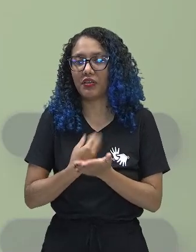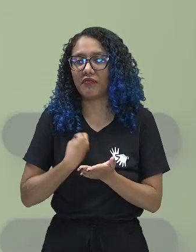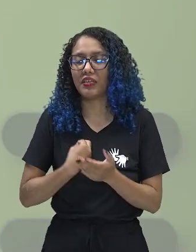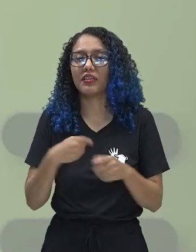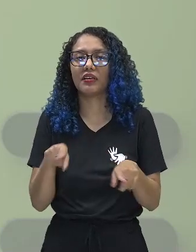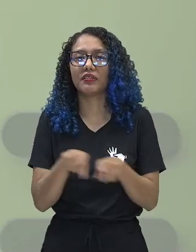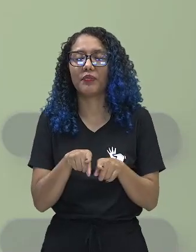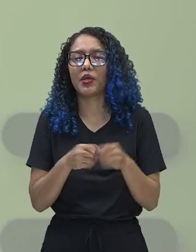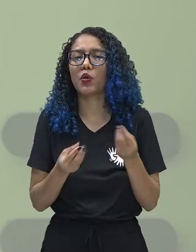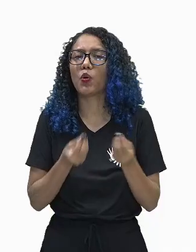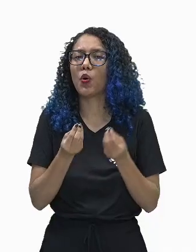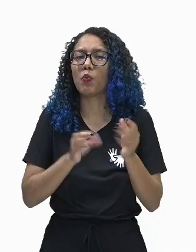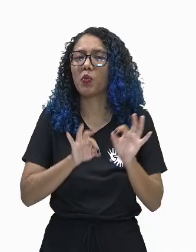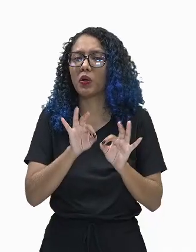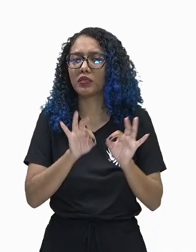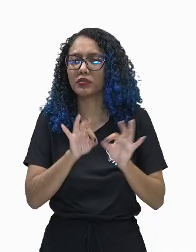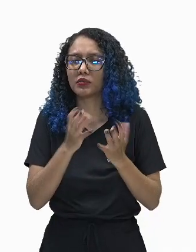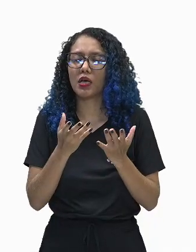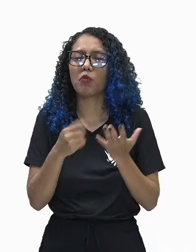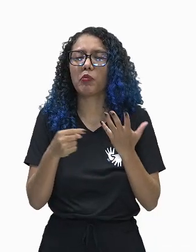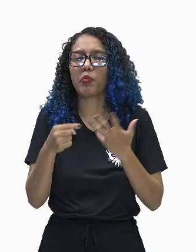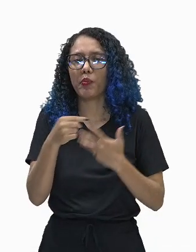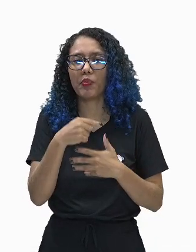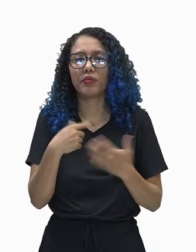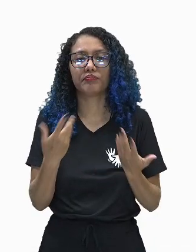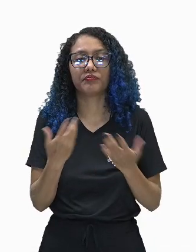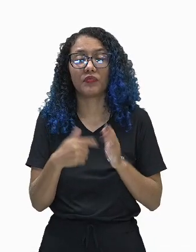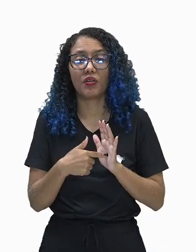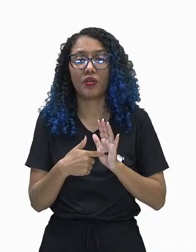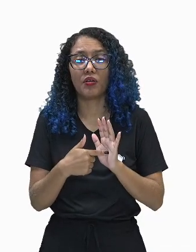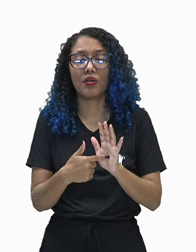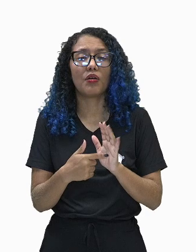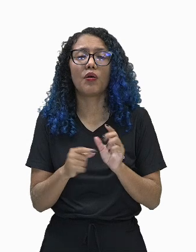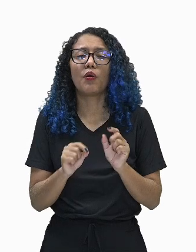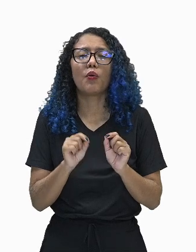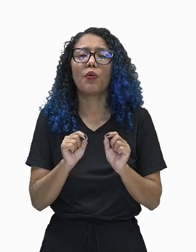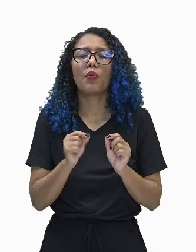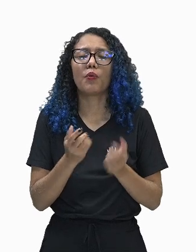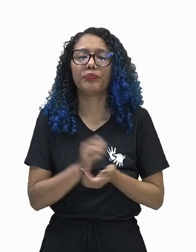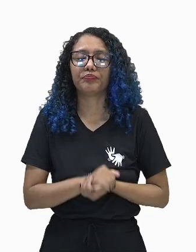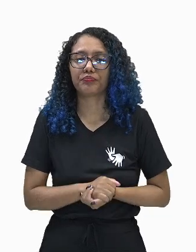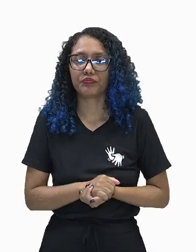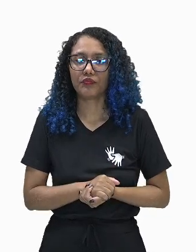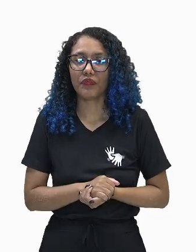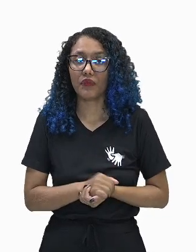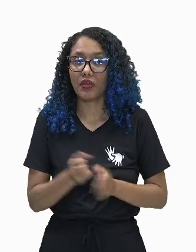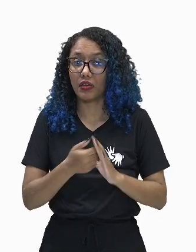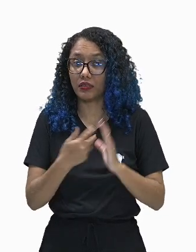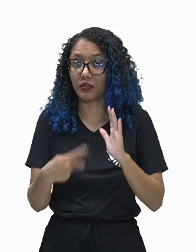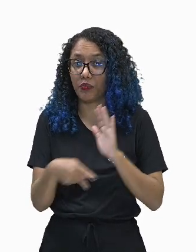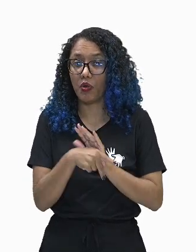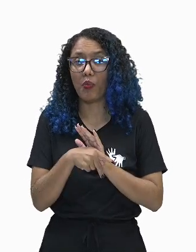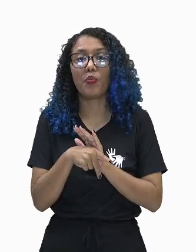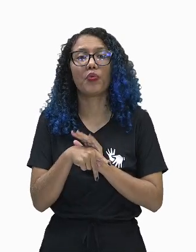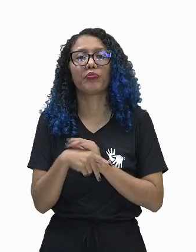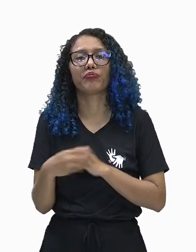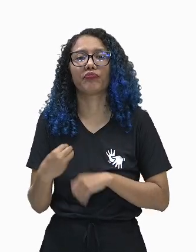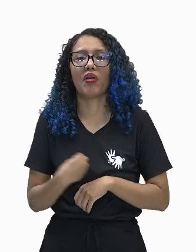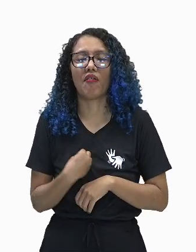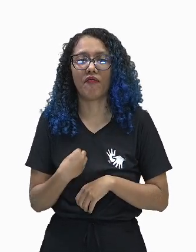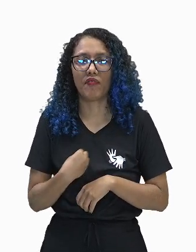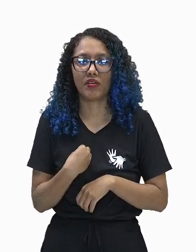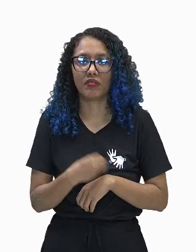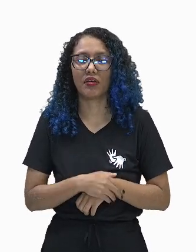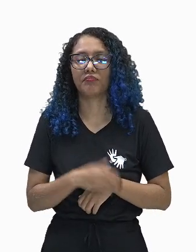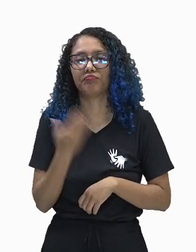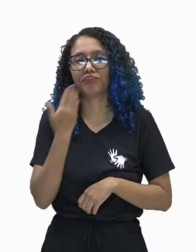A começar aí pelas características dos seres vivos. Trago para vocês aí um mosaico de imagens mostrando